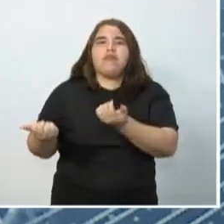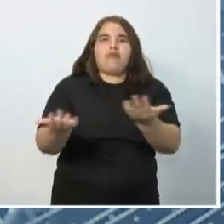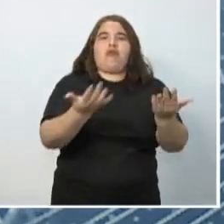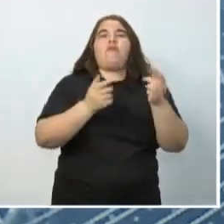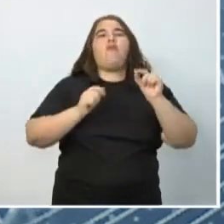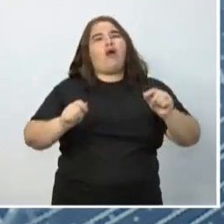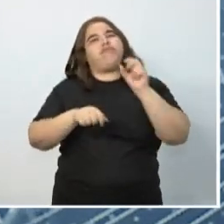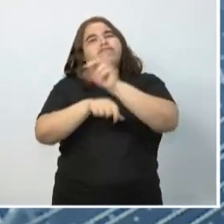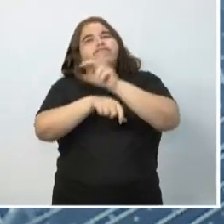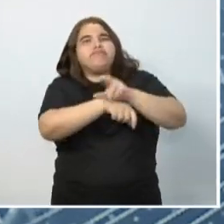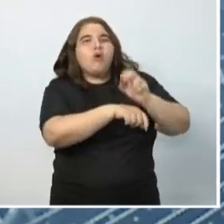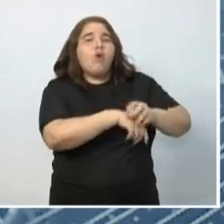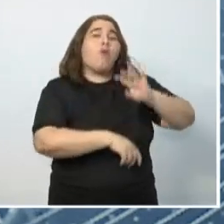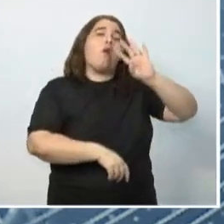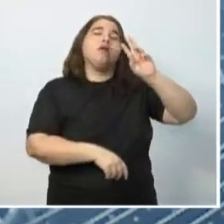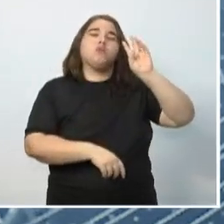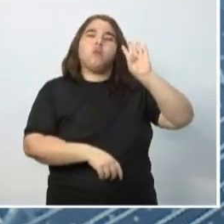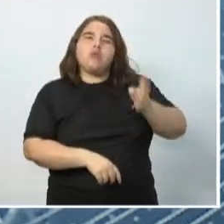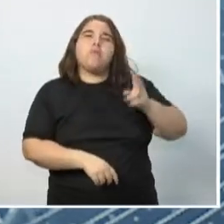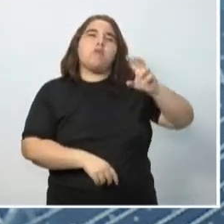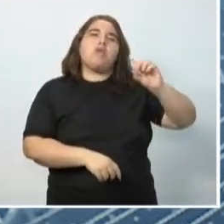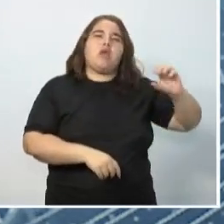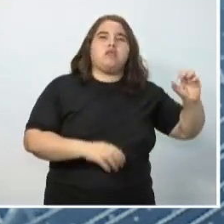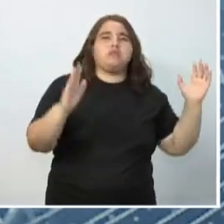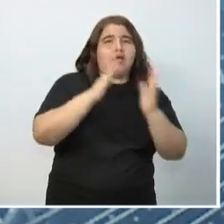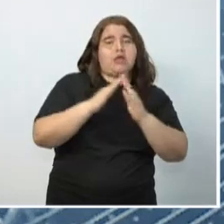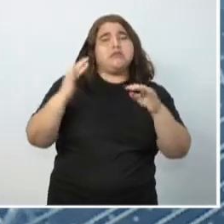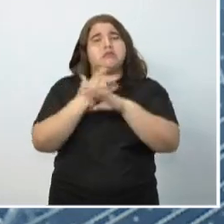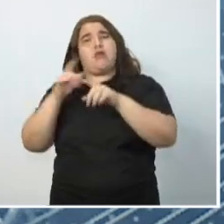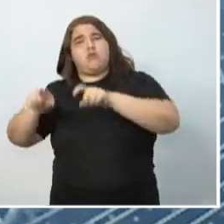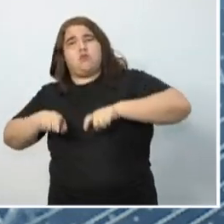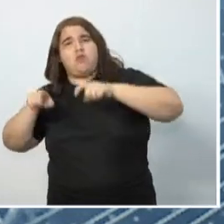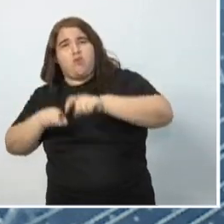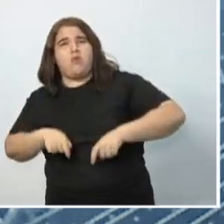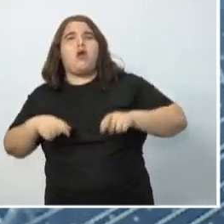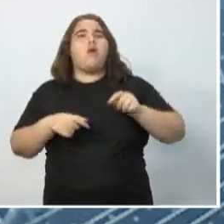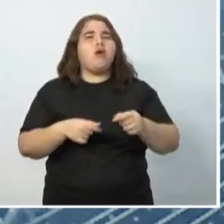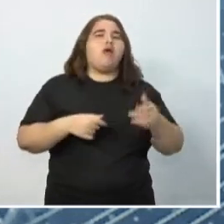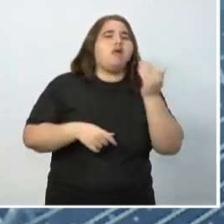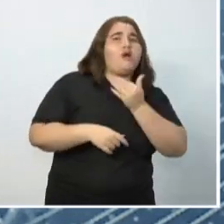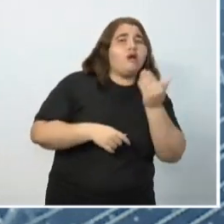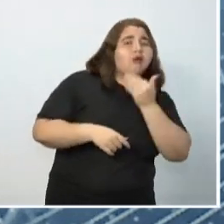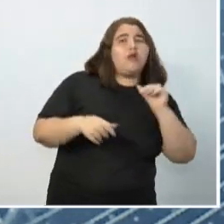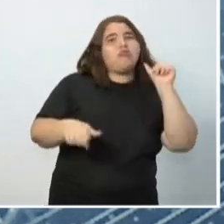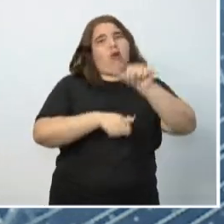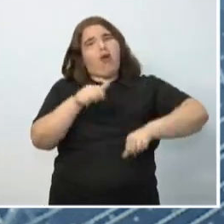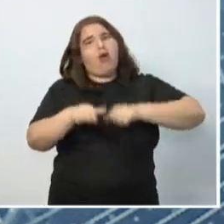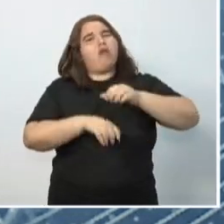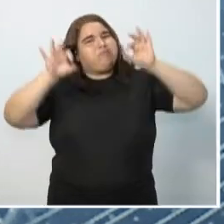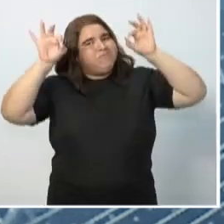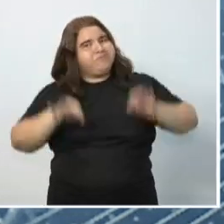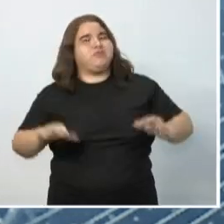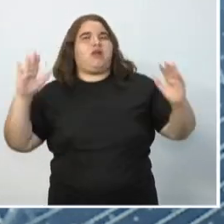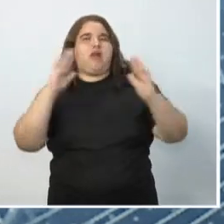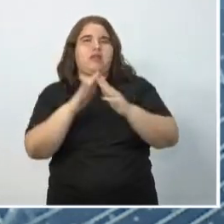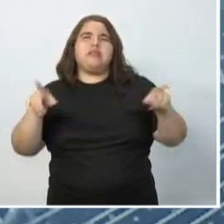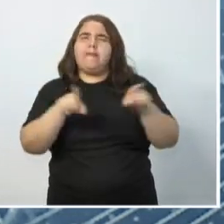Entregamos mais de 4.500 casas, tanto na cidade como na zona rural, trocando casa de taipa por casa de alvenaria. Batemos recorde de